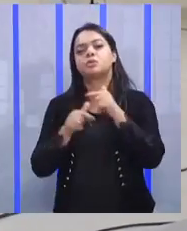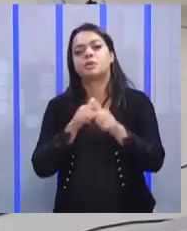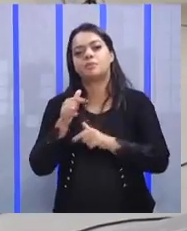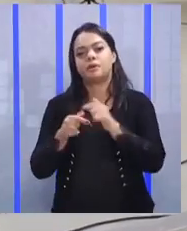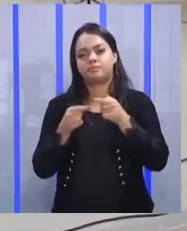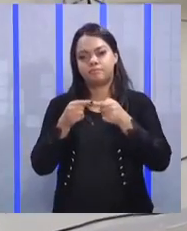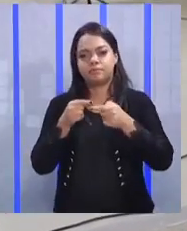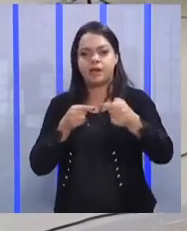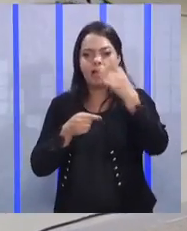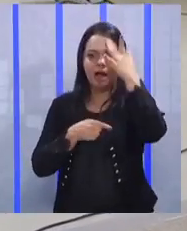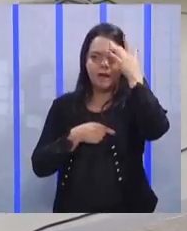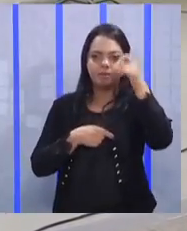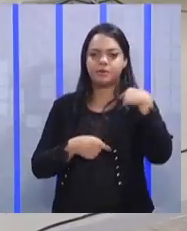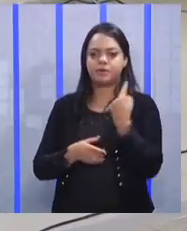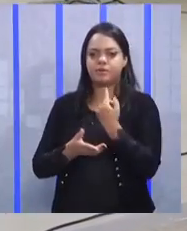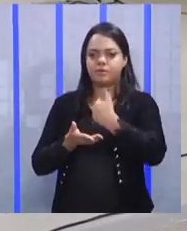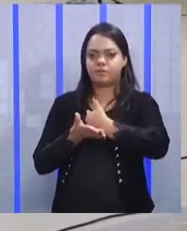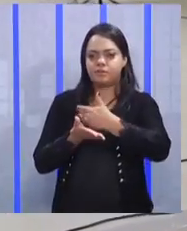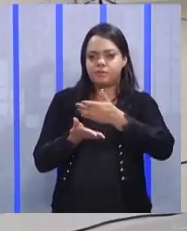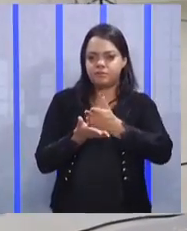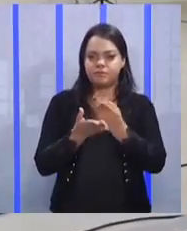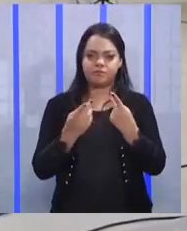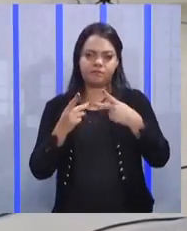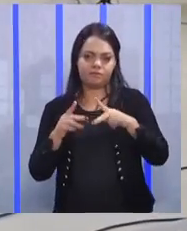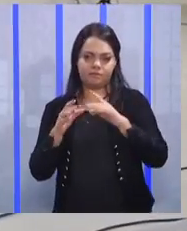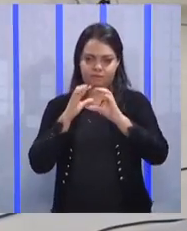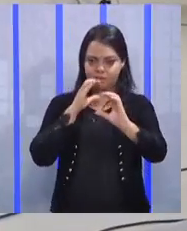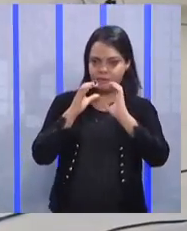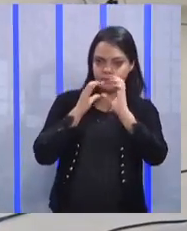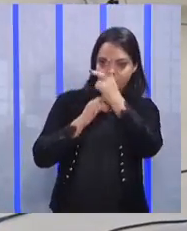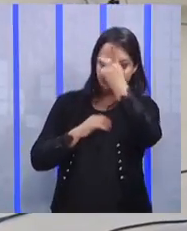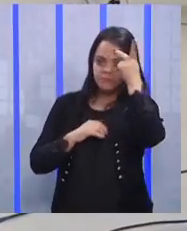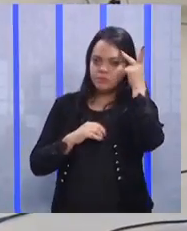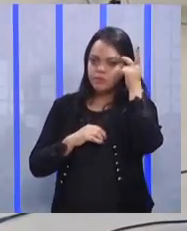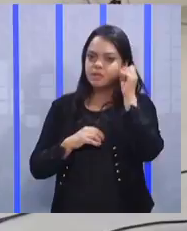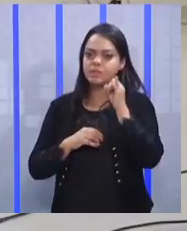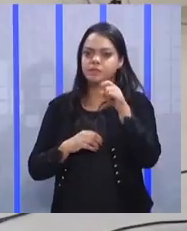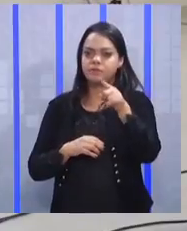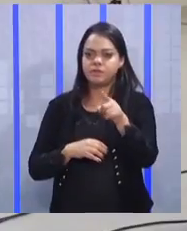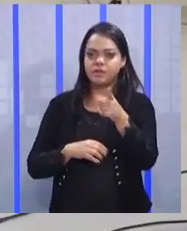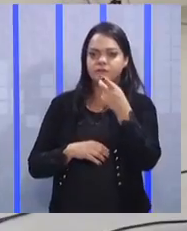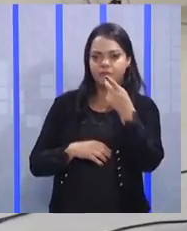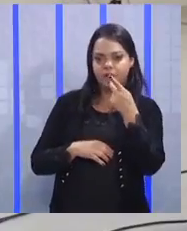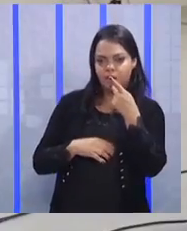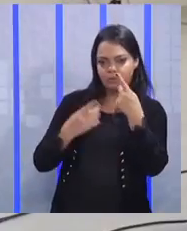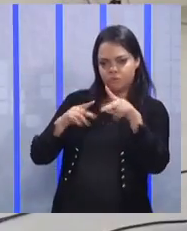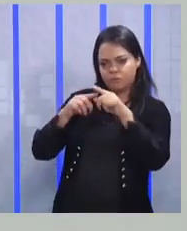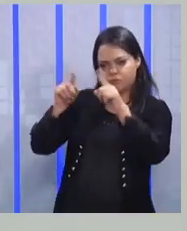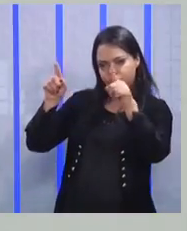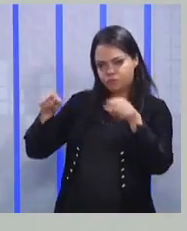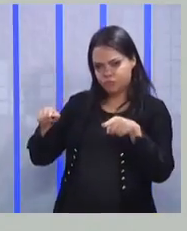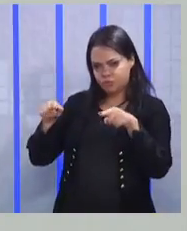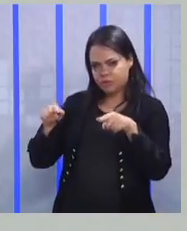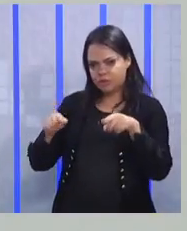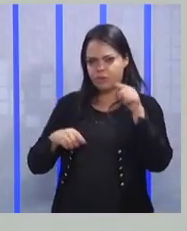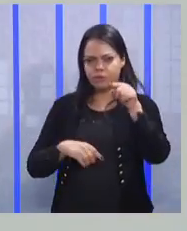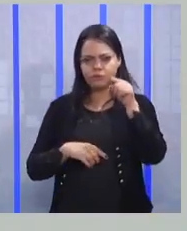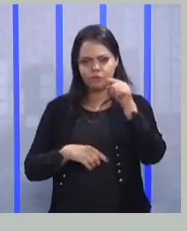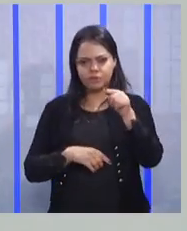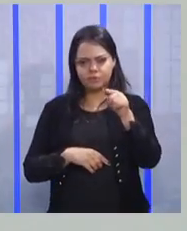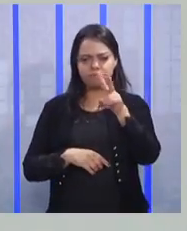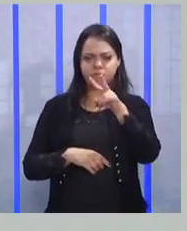amanhã, nós vamos dividir a sua comunicação com as pessoas. Se você for falar com seus subordinados, você vai focar em